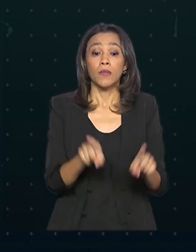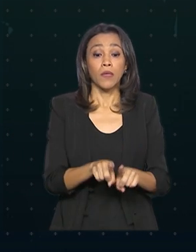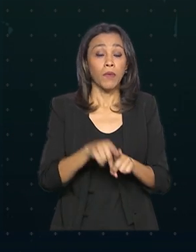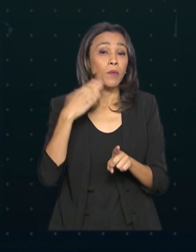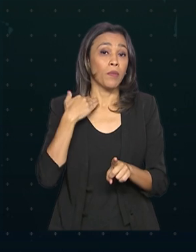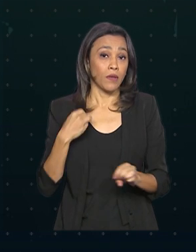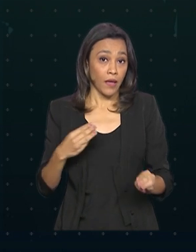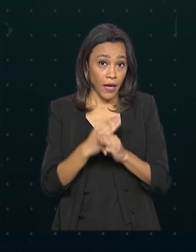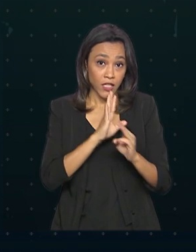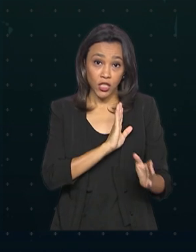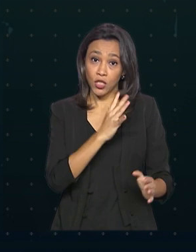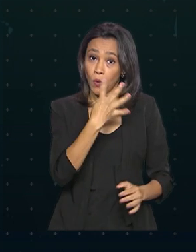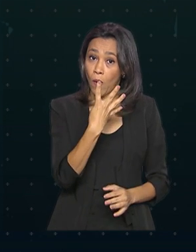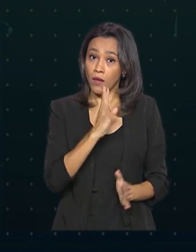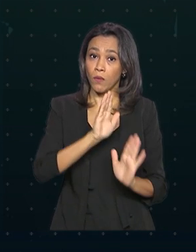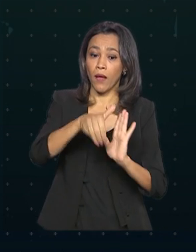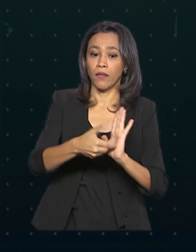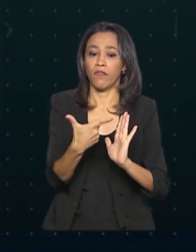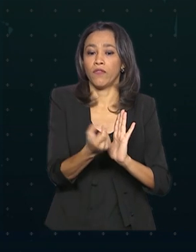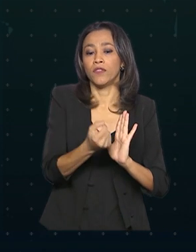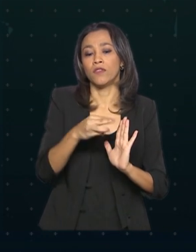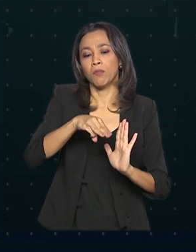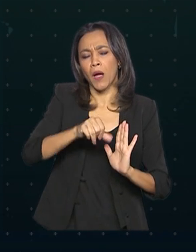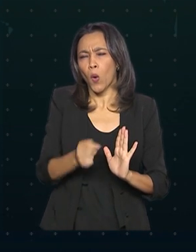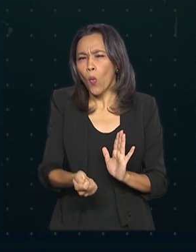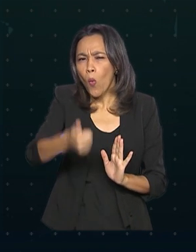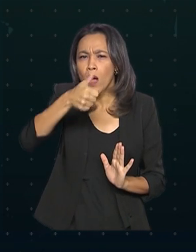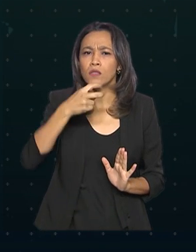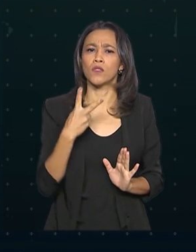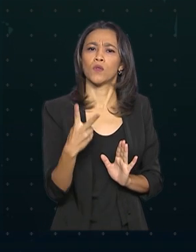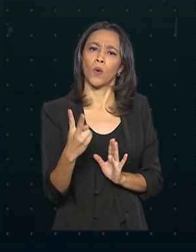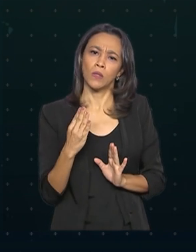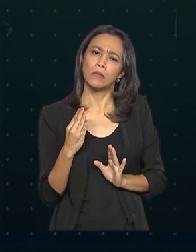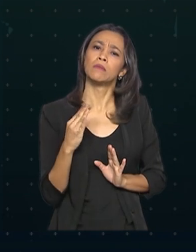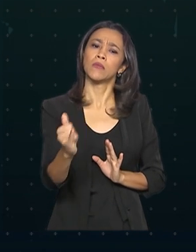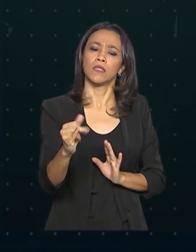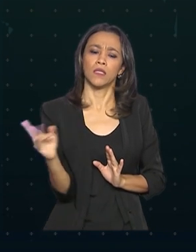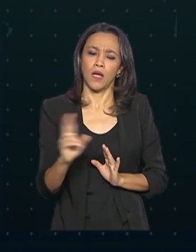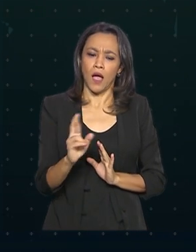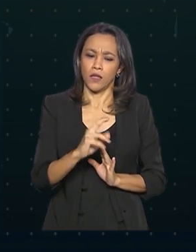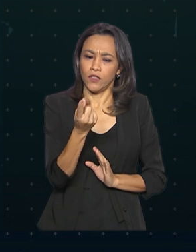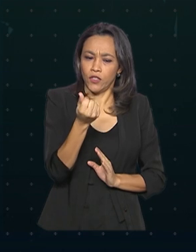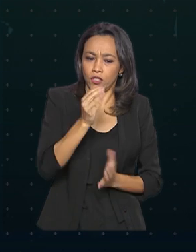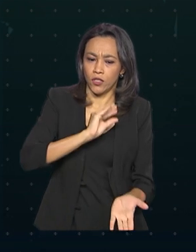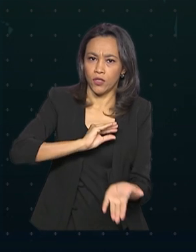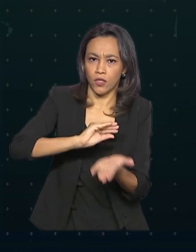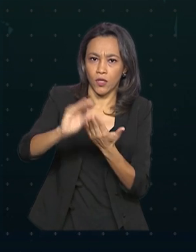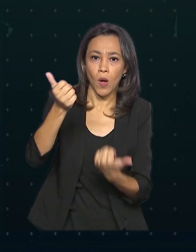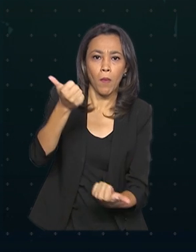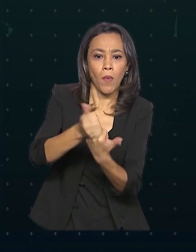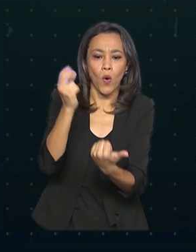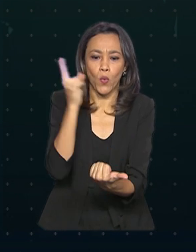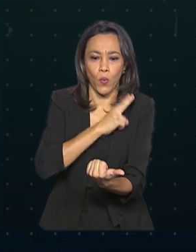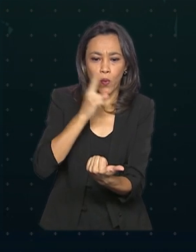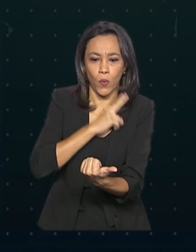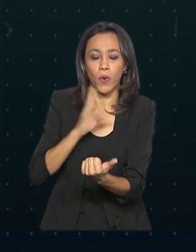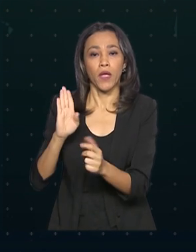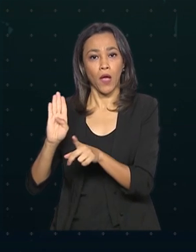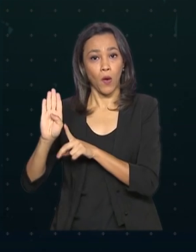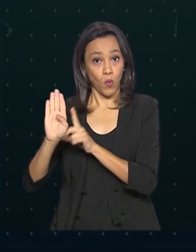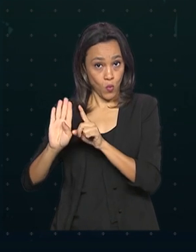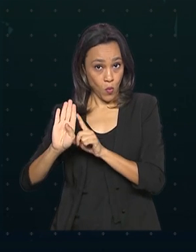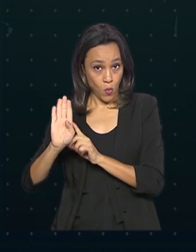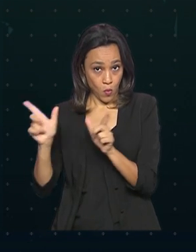4 a 20 de maio, quase 2 bilhões de reais de benefício emergencial BEM, o programa de emprego.